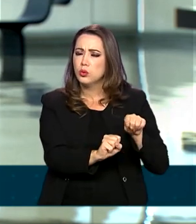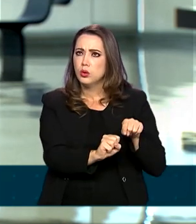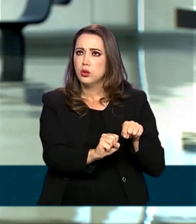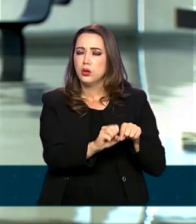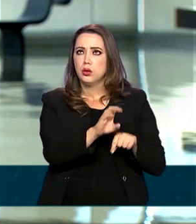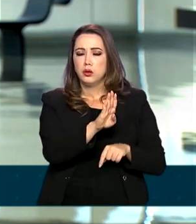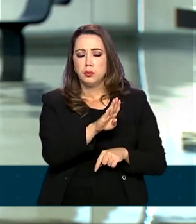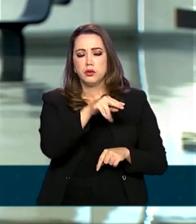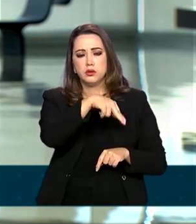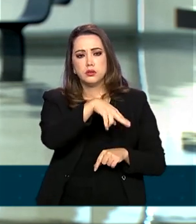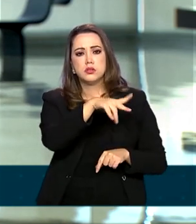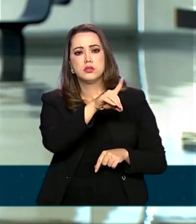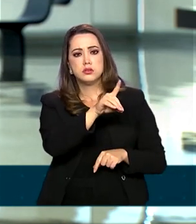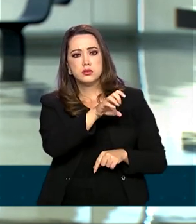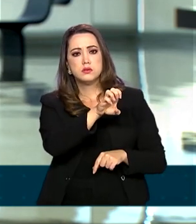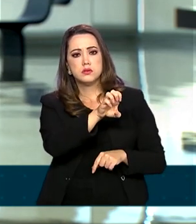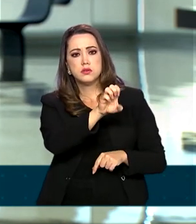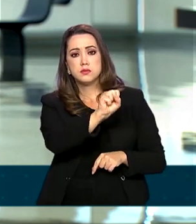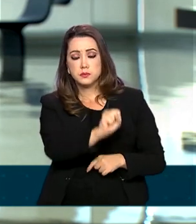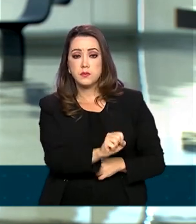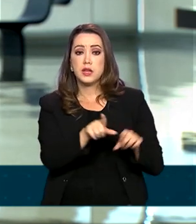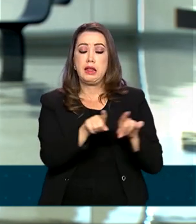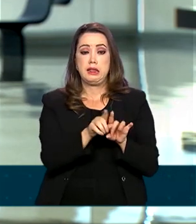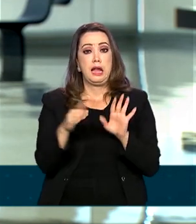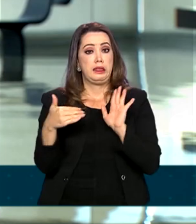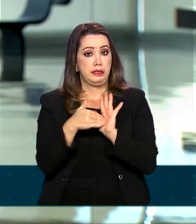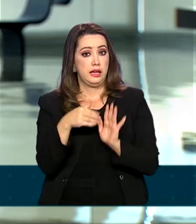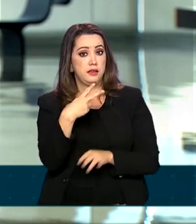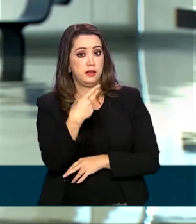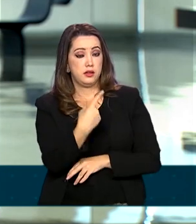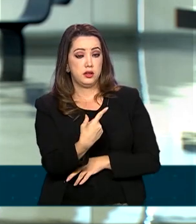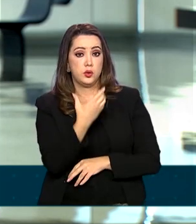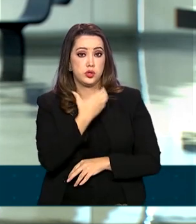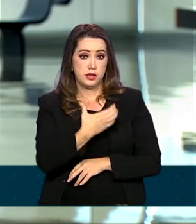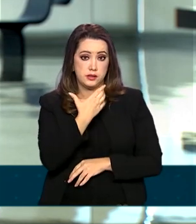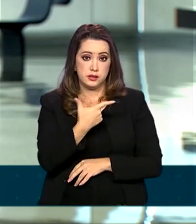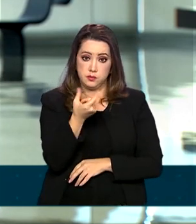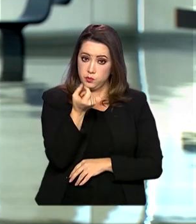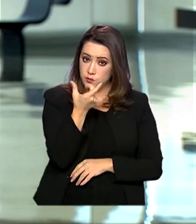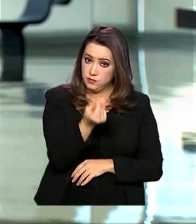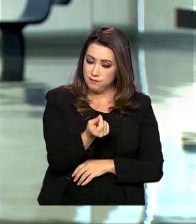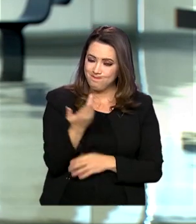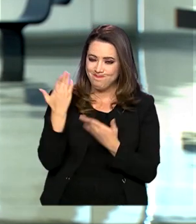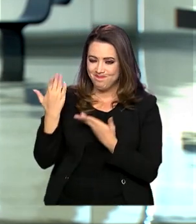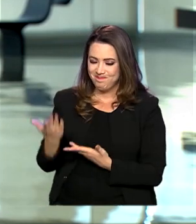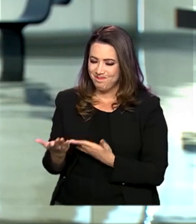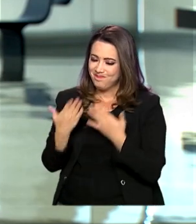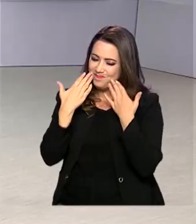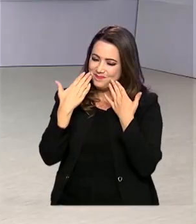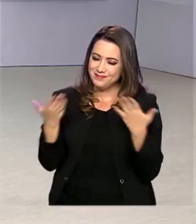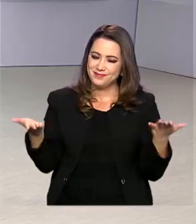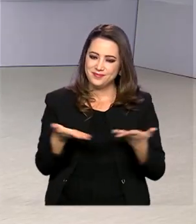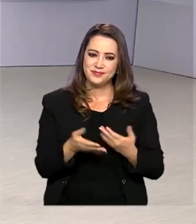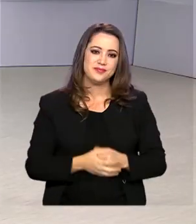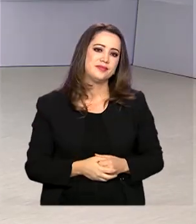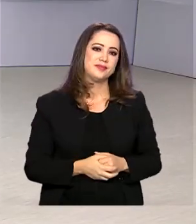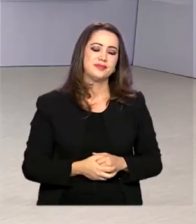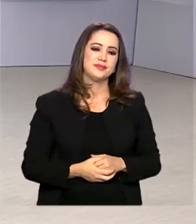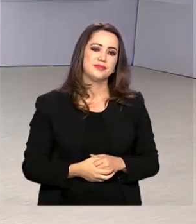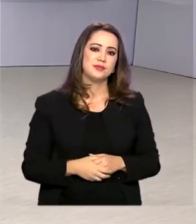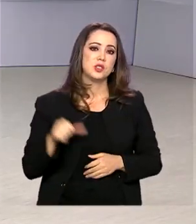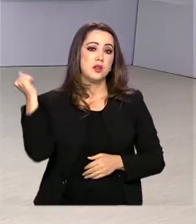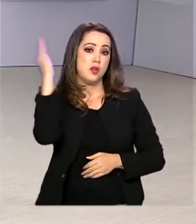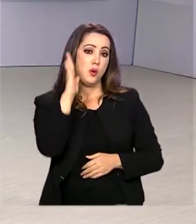ser feitos até o dia 31 de dezembro de 2020. Danieli Popov para o governo agora. O